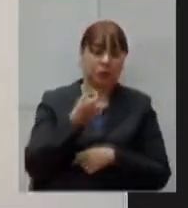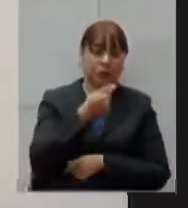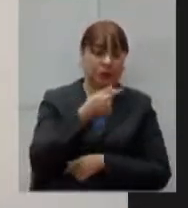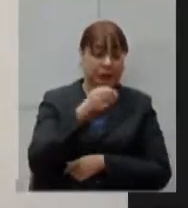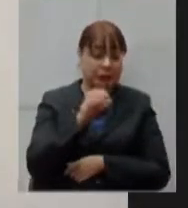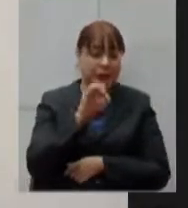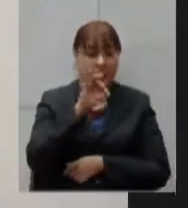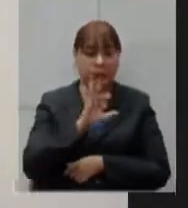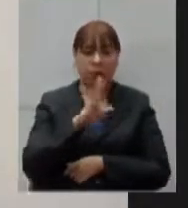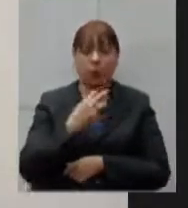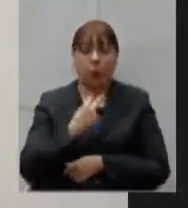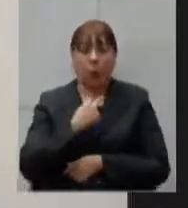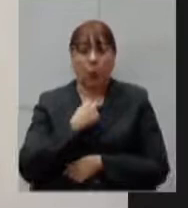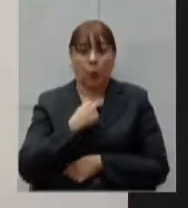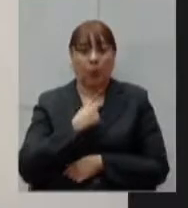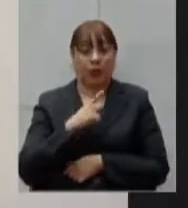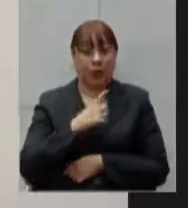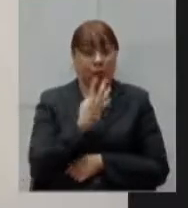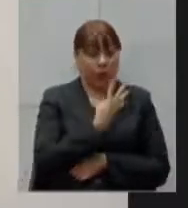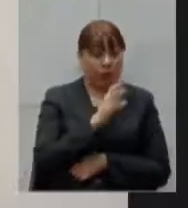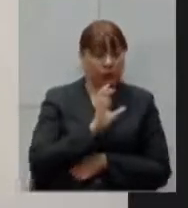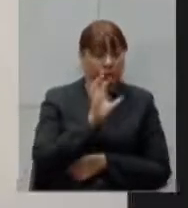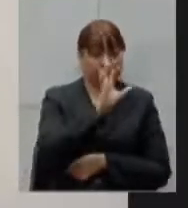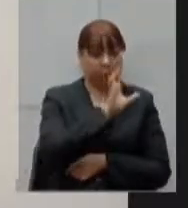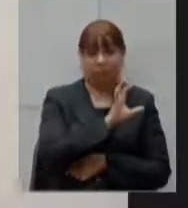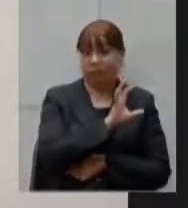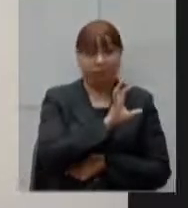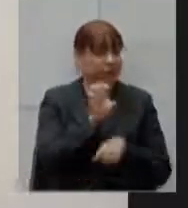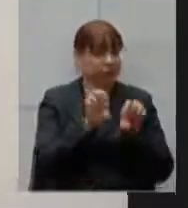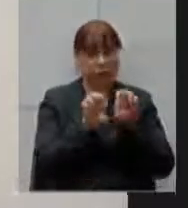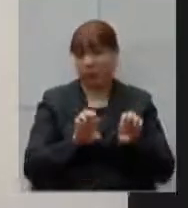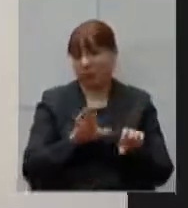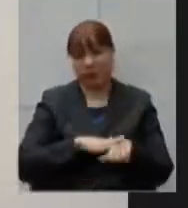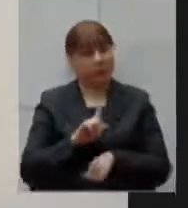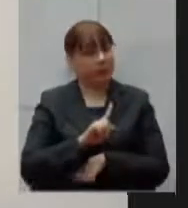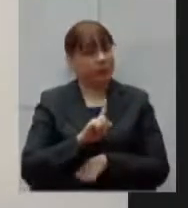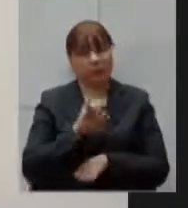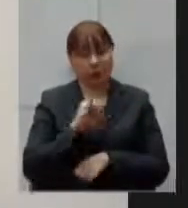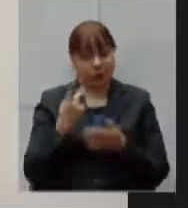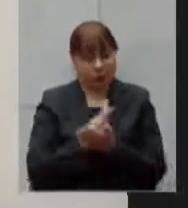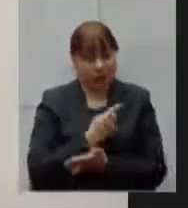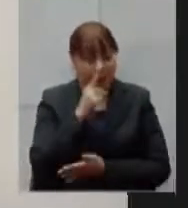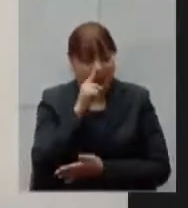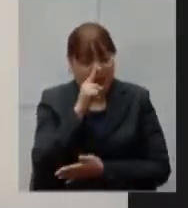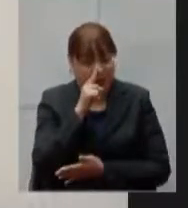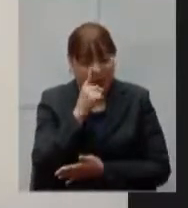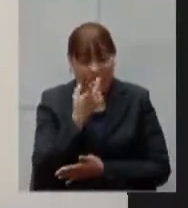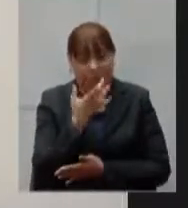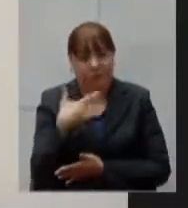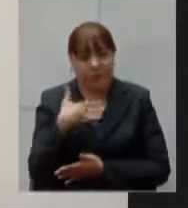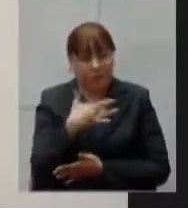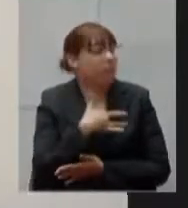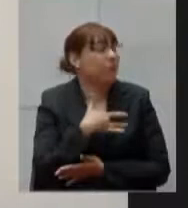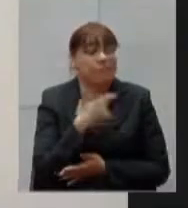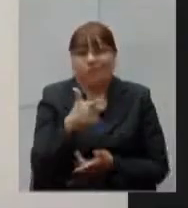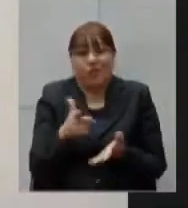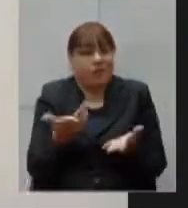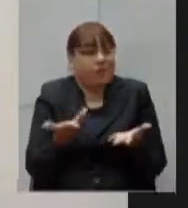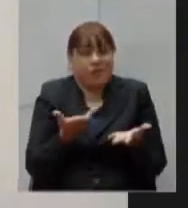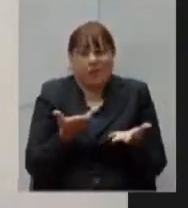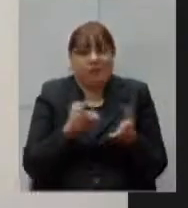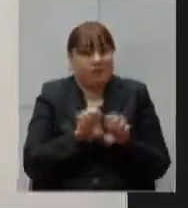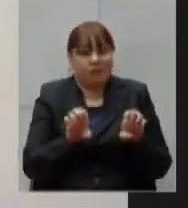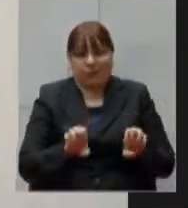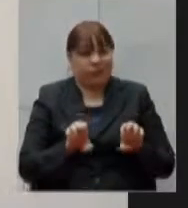4 delas não há mais estrutura para pacientes mais graves 90% de